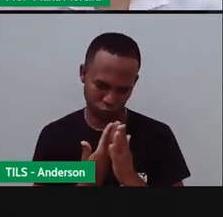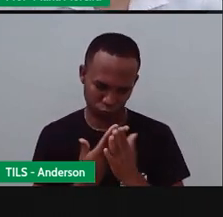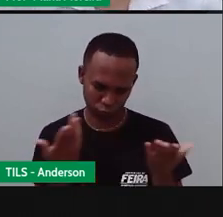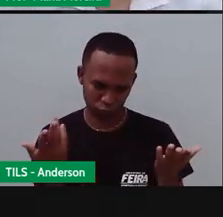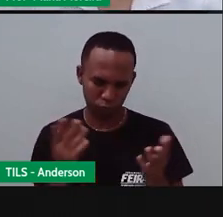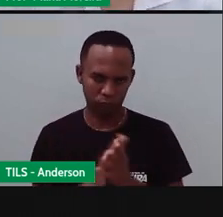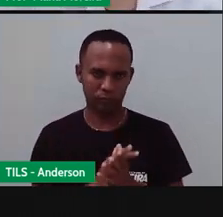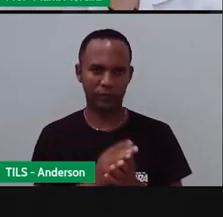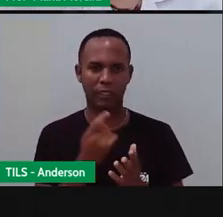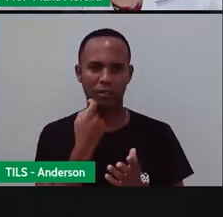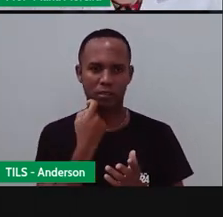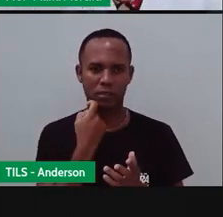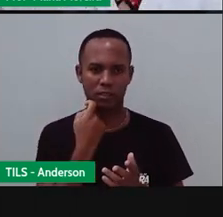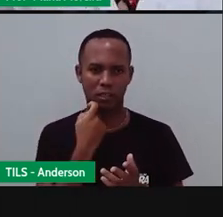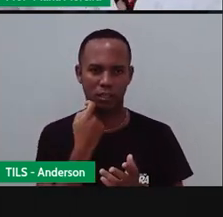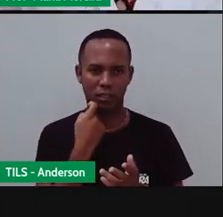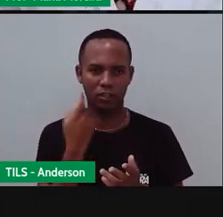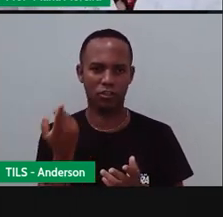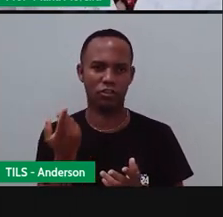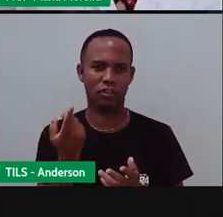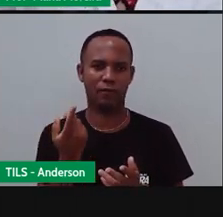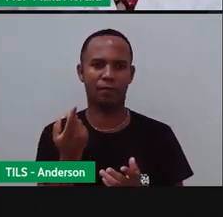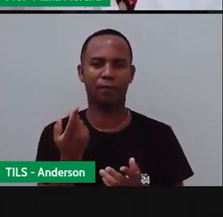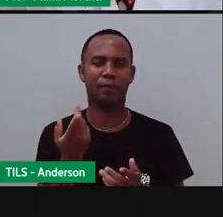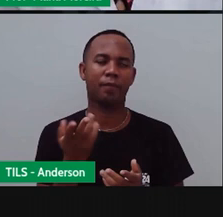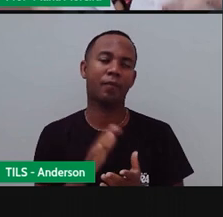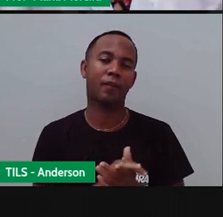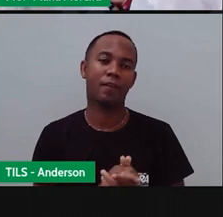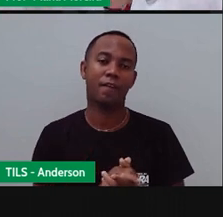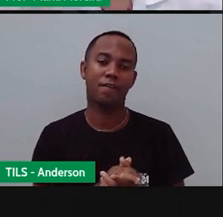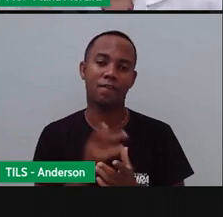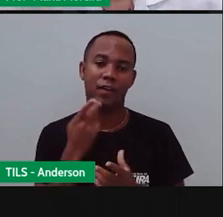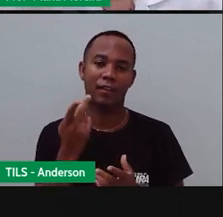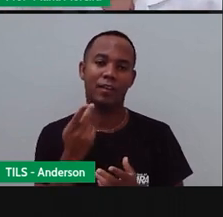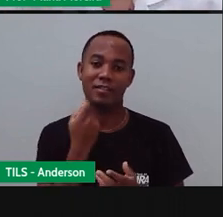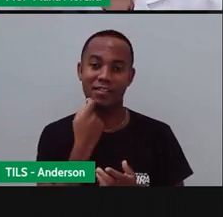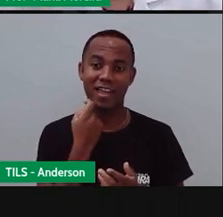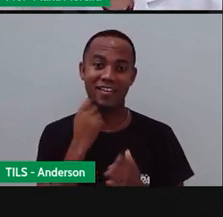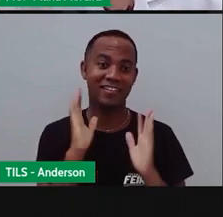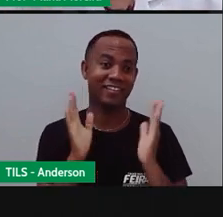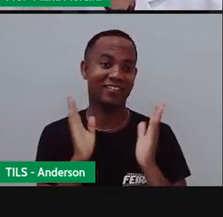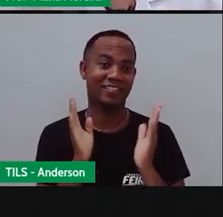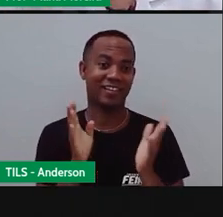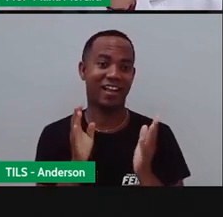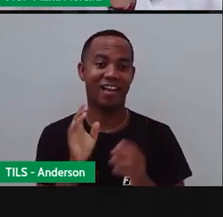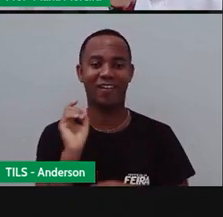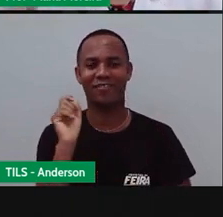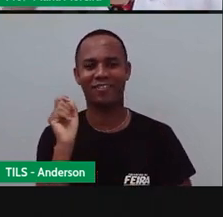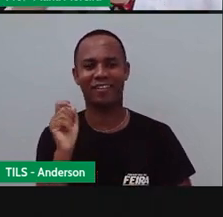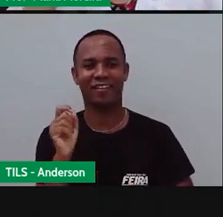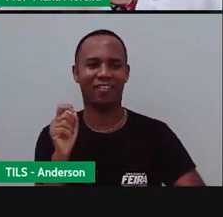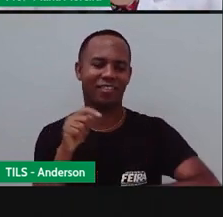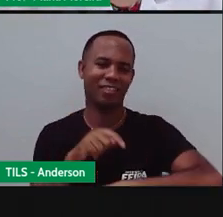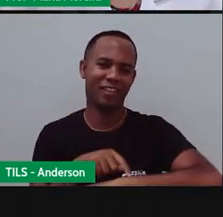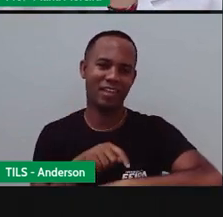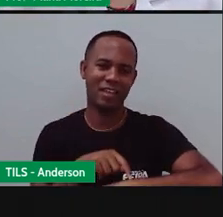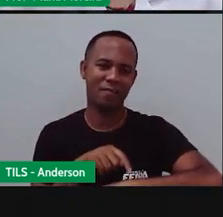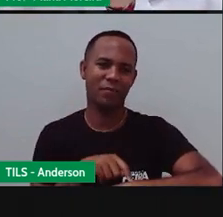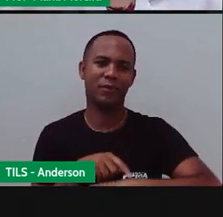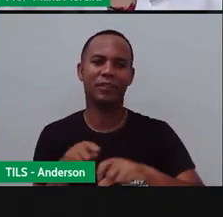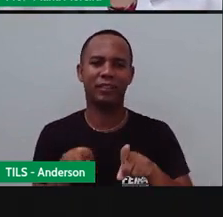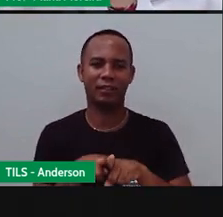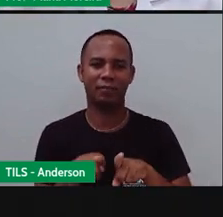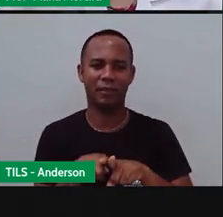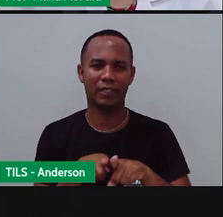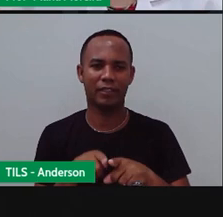sexta-feira Que a PRO fala Sextou E aí? Tudo isso é tempo? E dentro desse texto aí